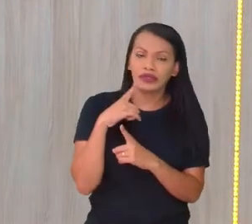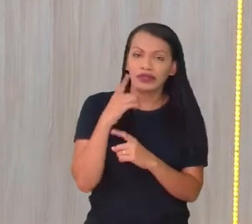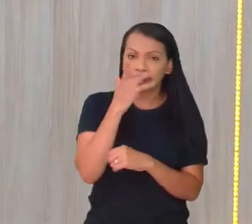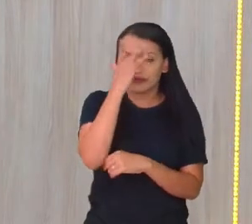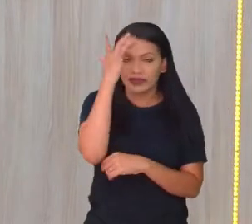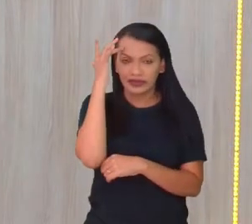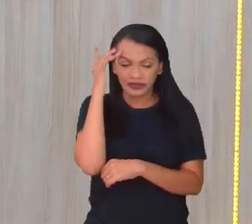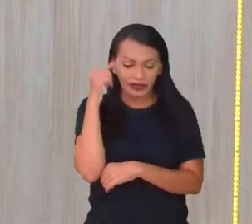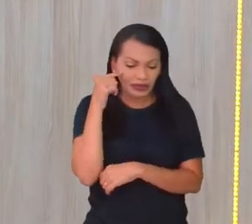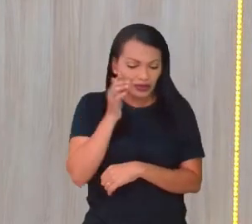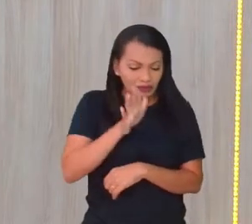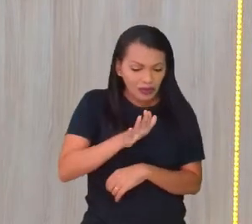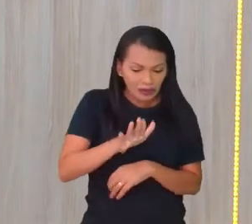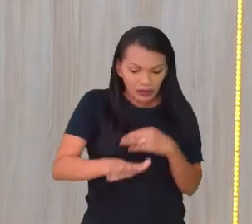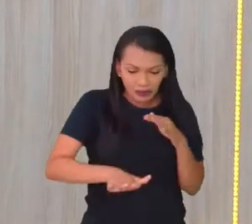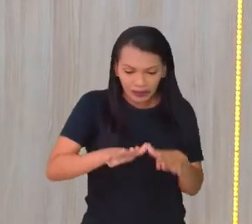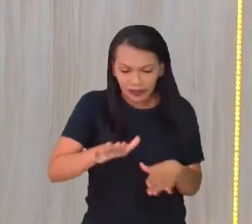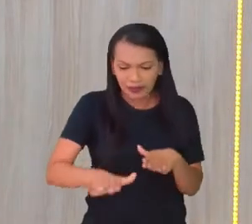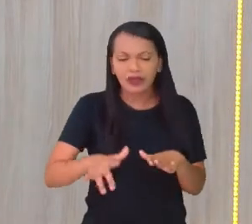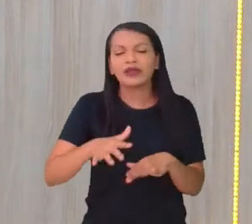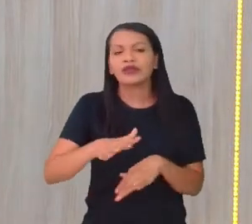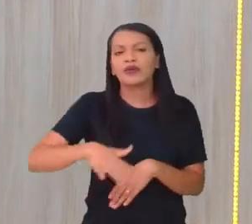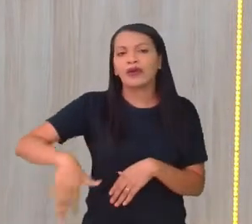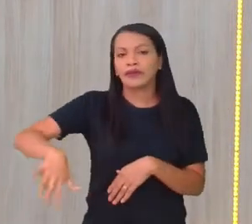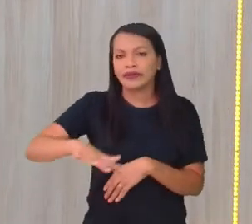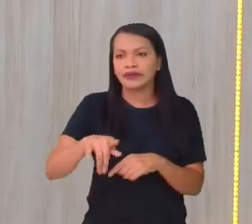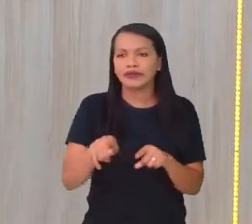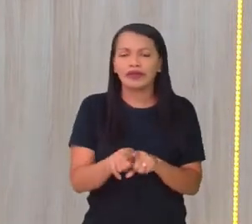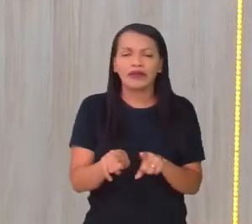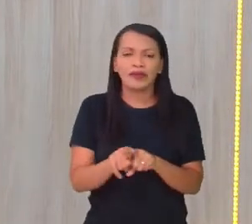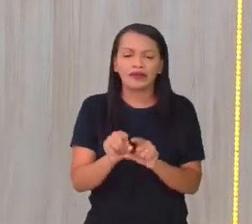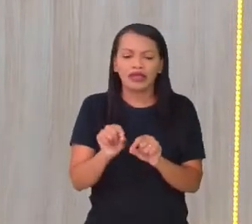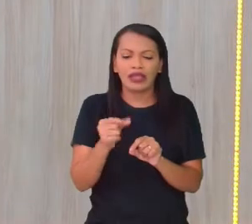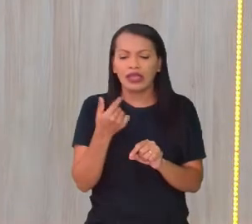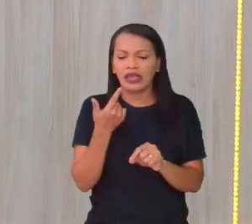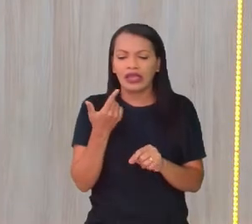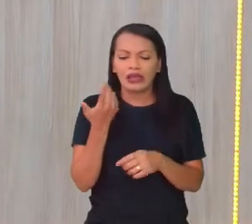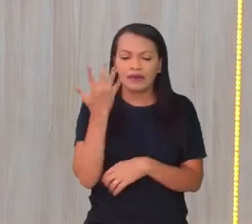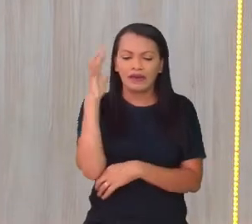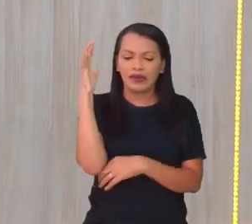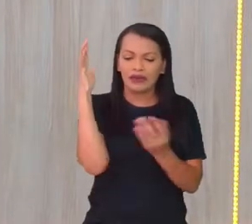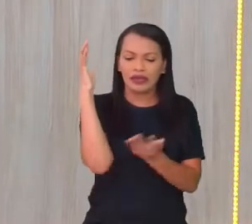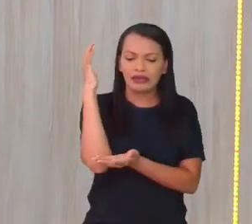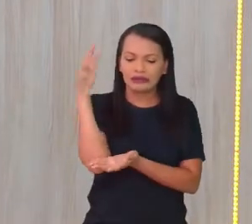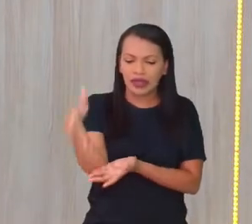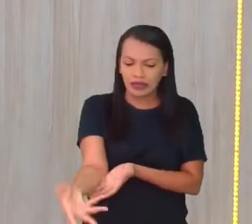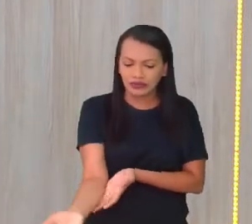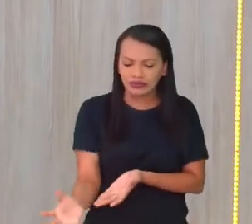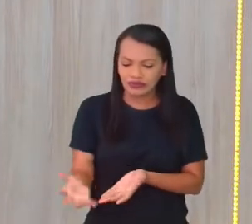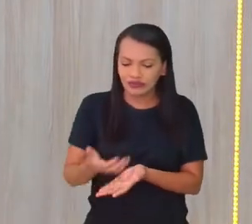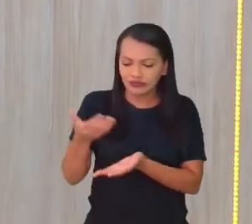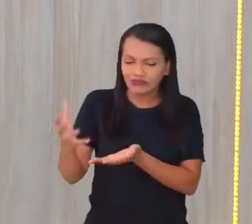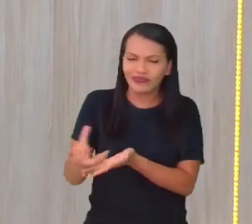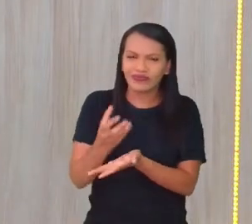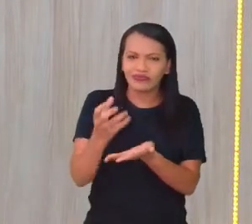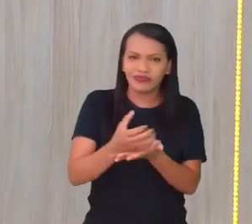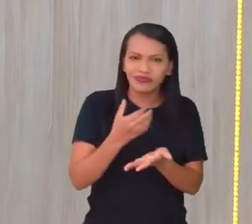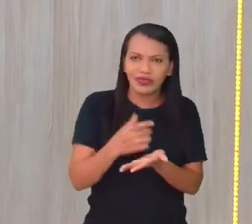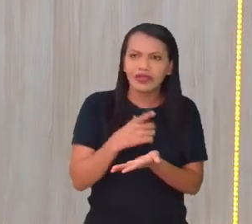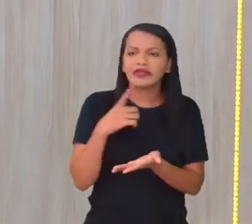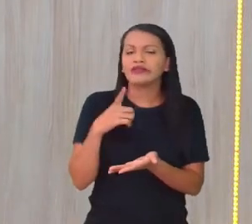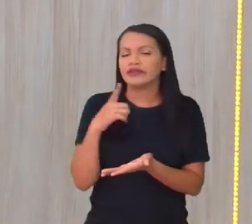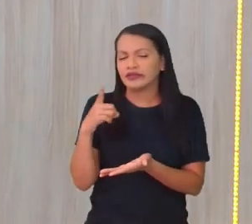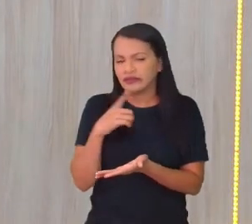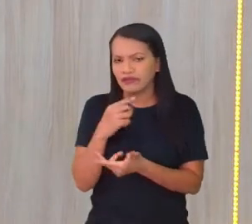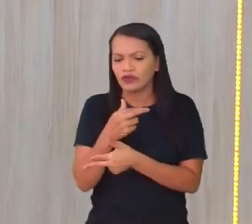no meio ambiente. Ele já estava fazendo ali inter-relações com o quê? Com o meio ambiente. Claro que as coisas vão